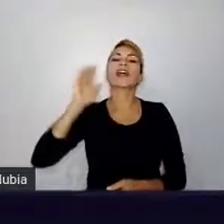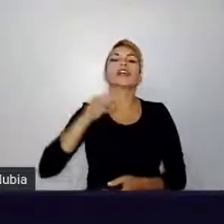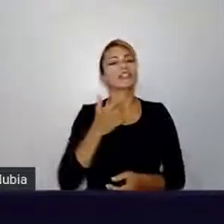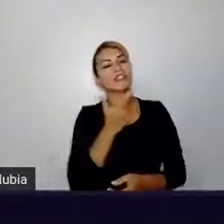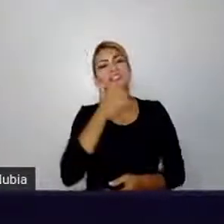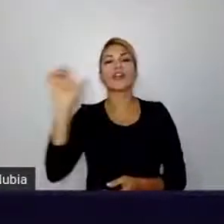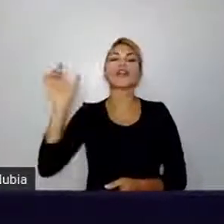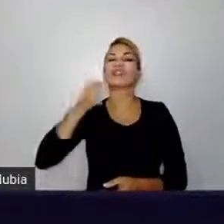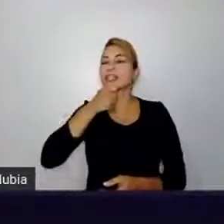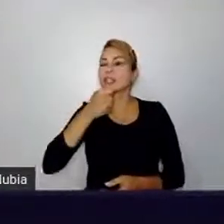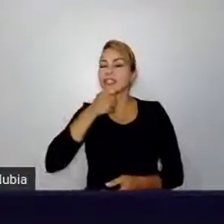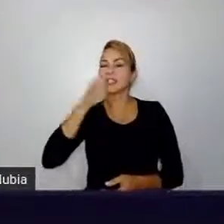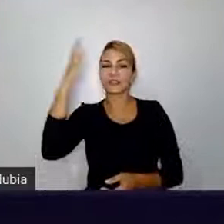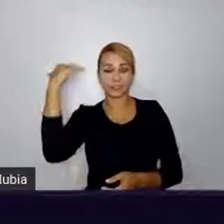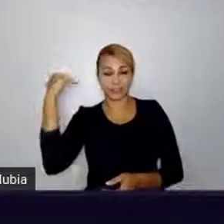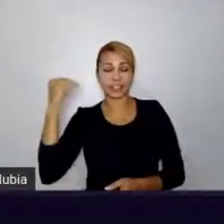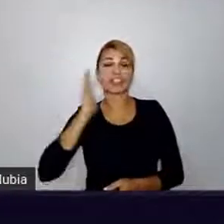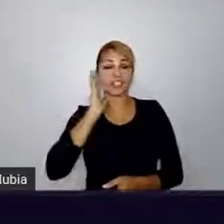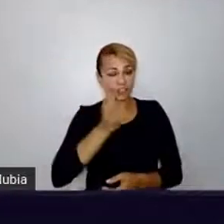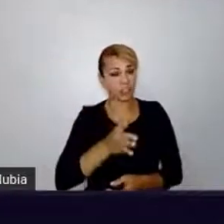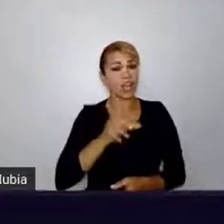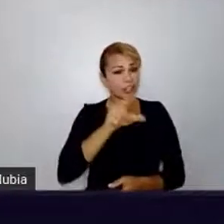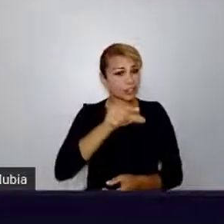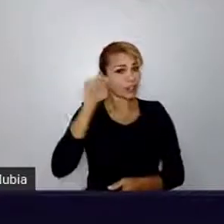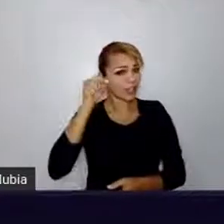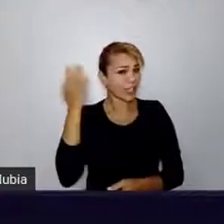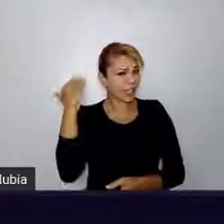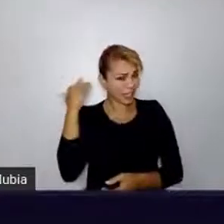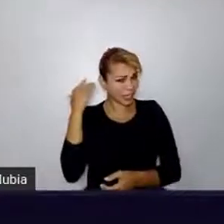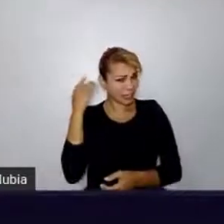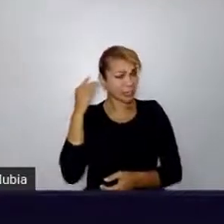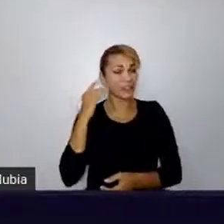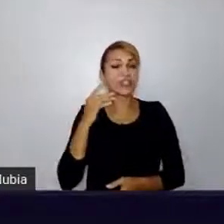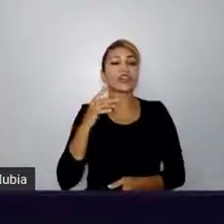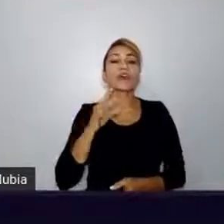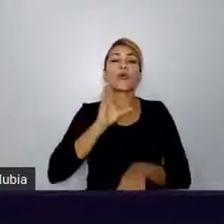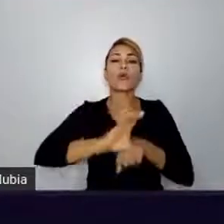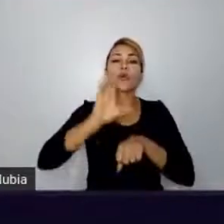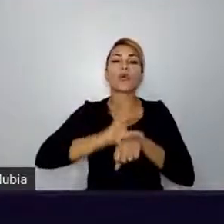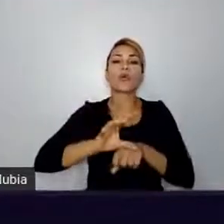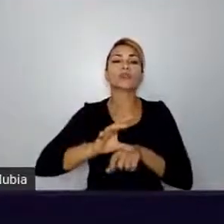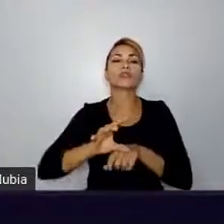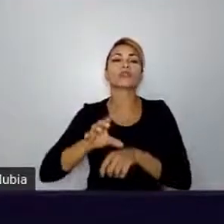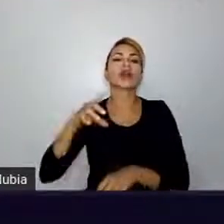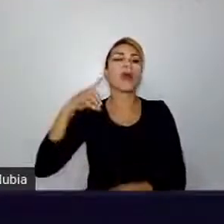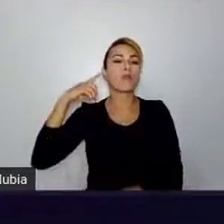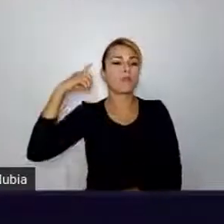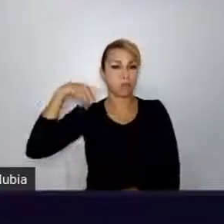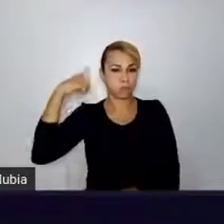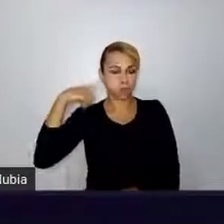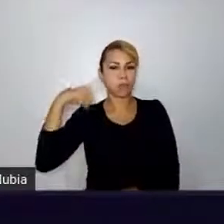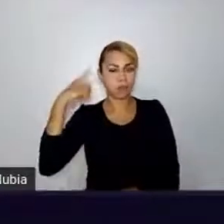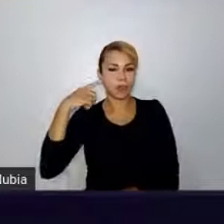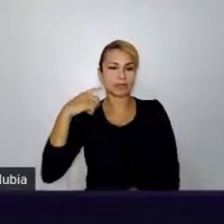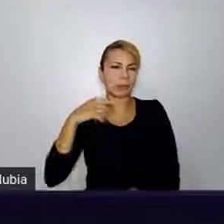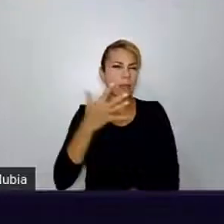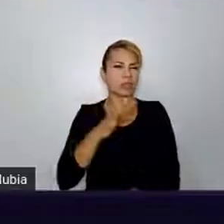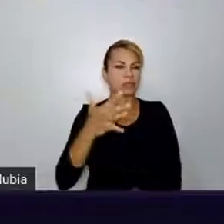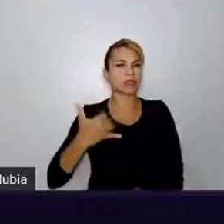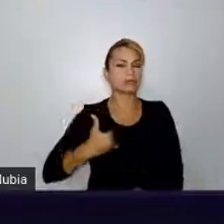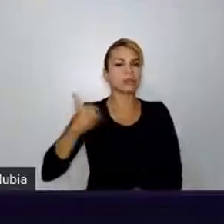Eu tinha escolhido o curso de Direito, na verdade, como carreira. Lá pelos 13 anos de idade, mais ou menos, eu